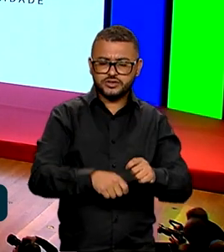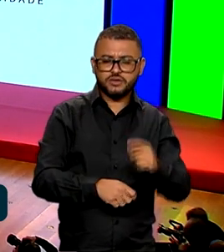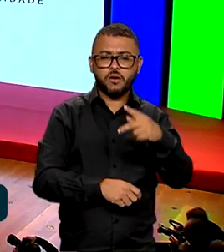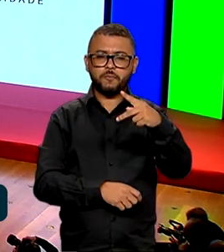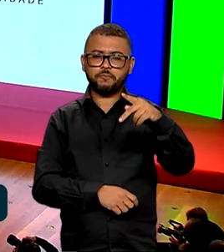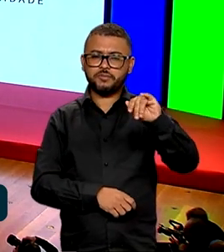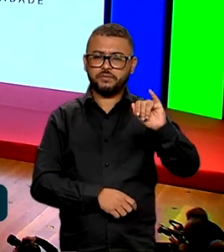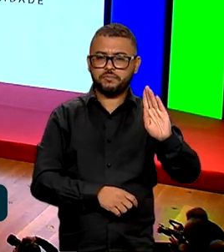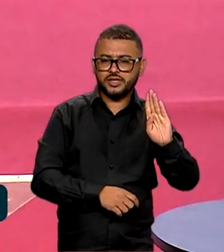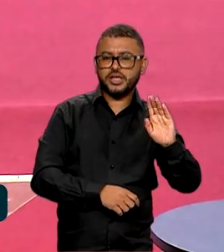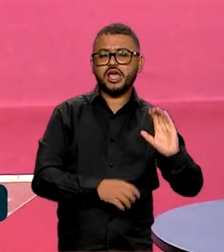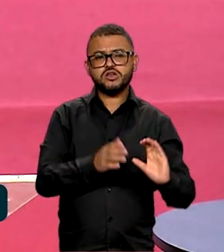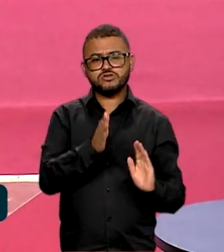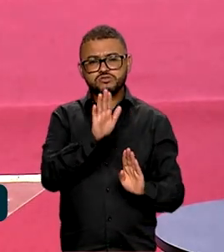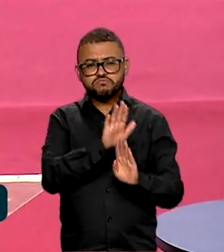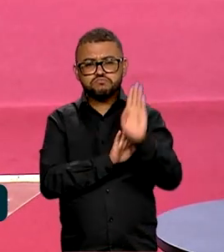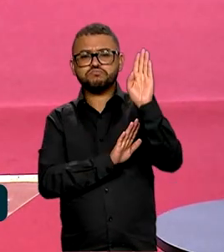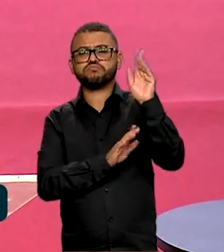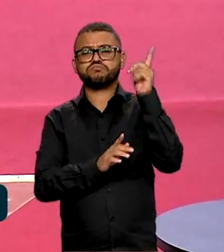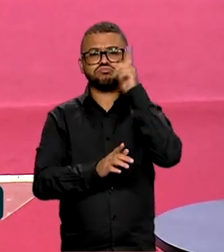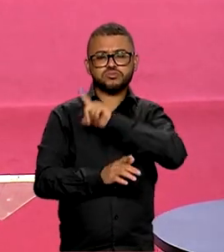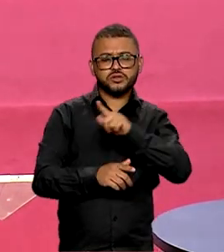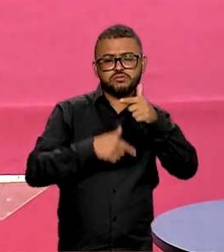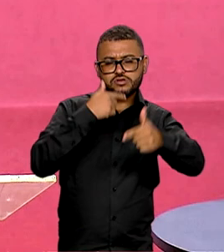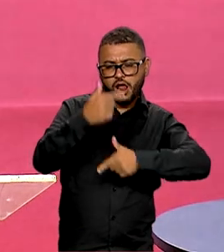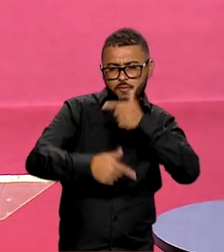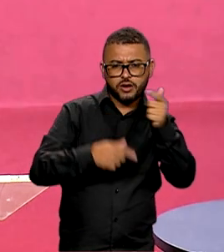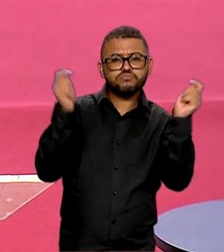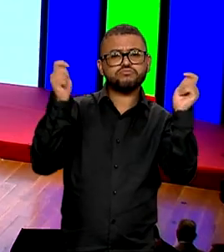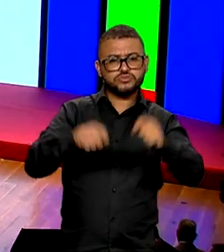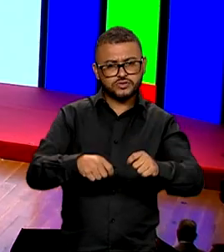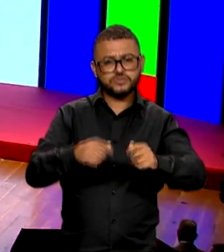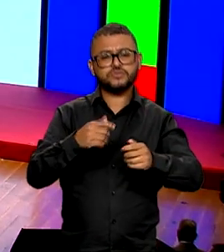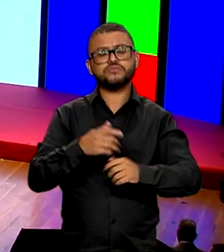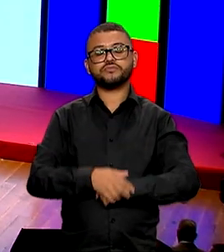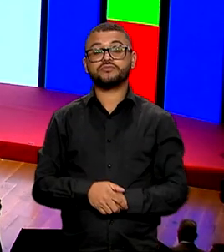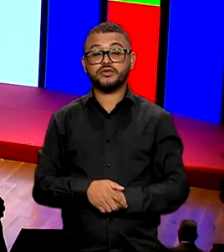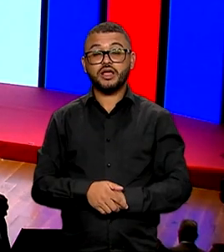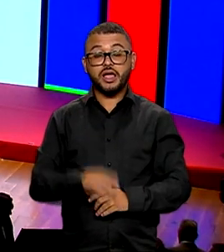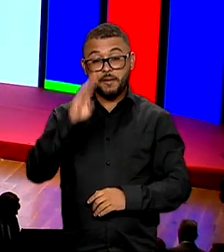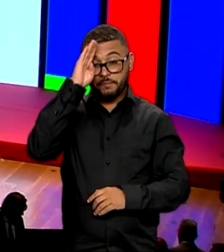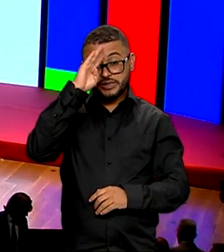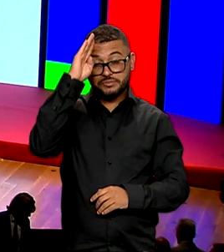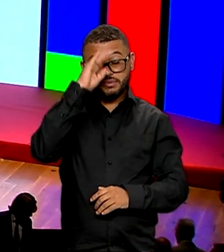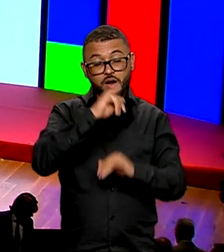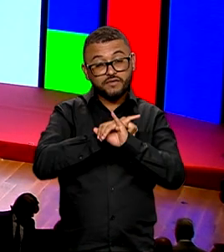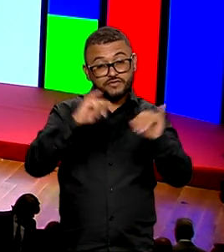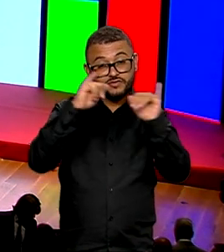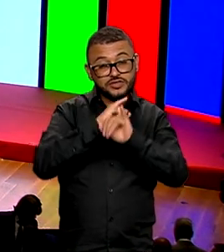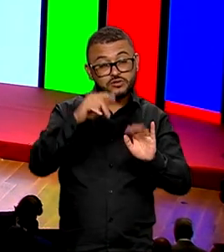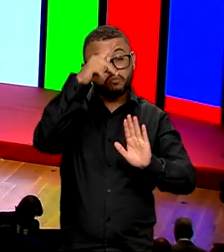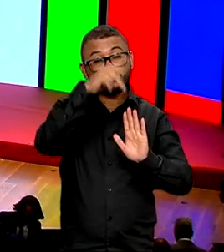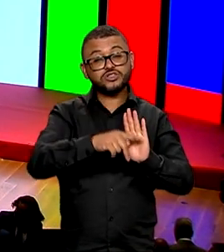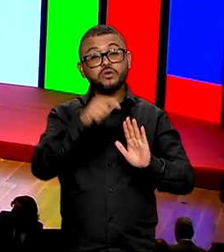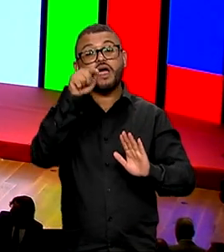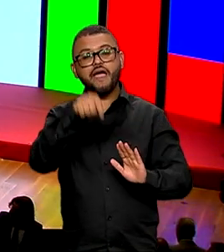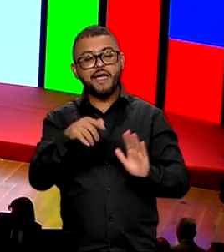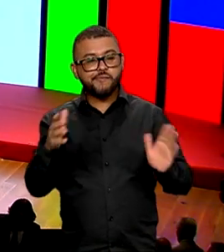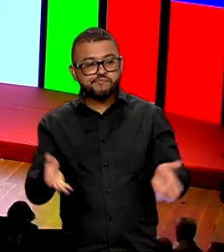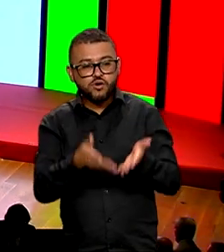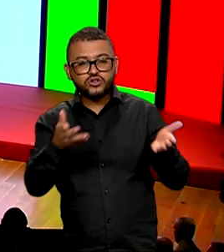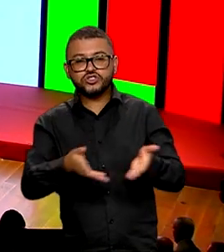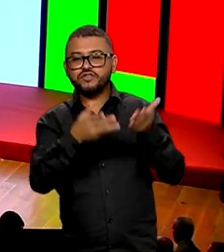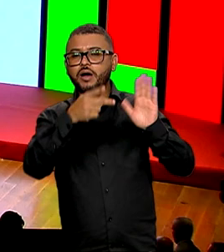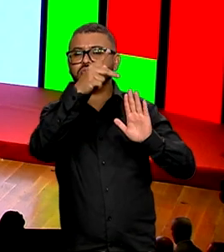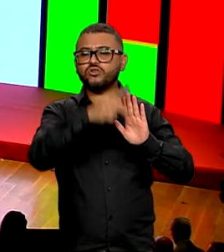mais cresce e que geram mais emprego e renda. Uma das principais novidades do programa é o incentivo a